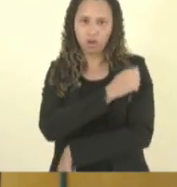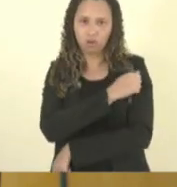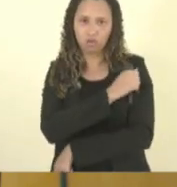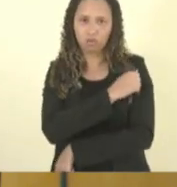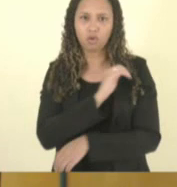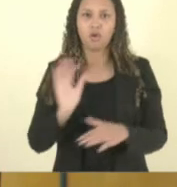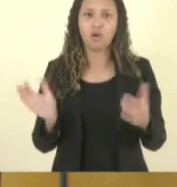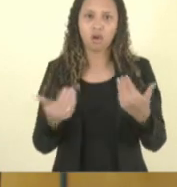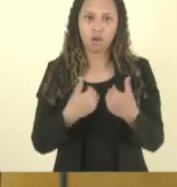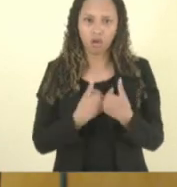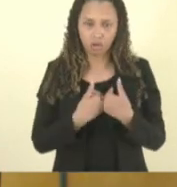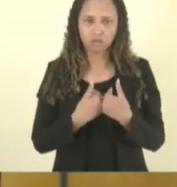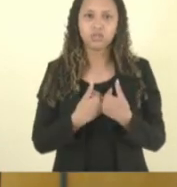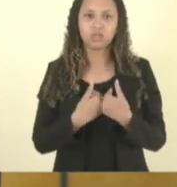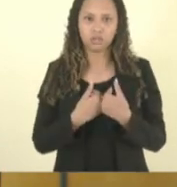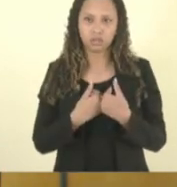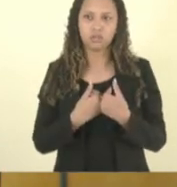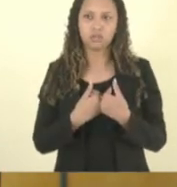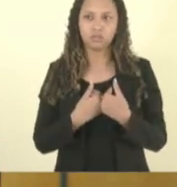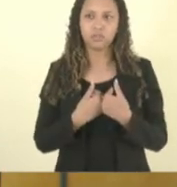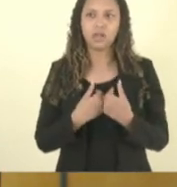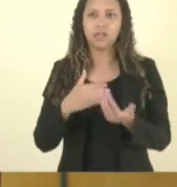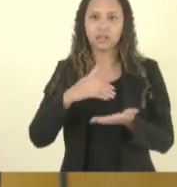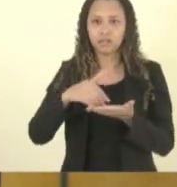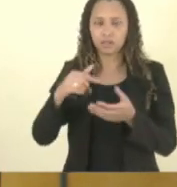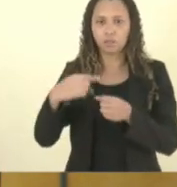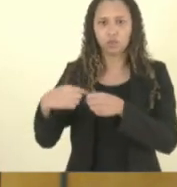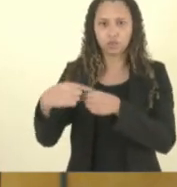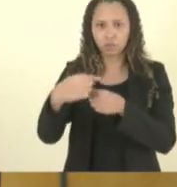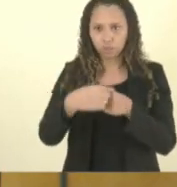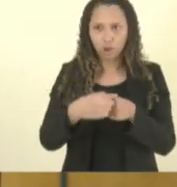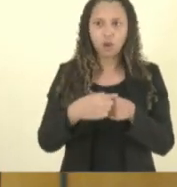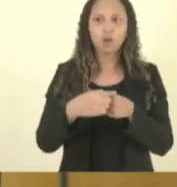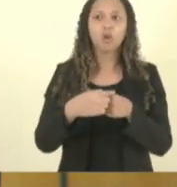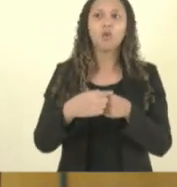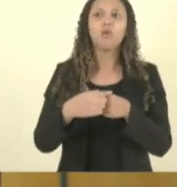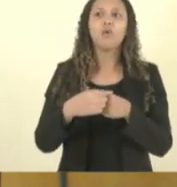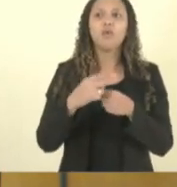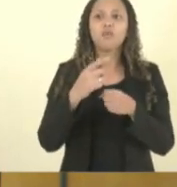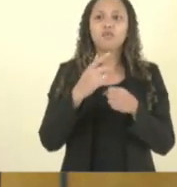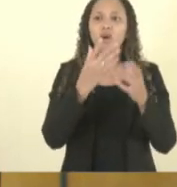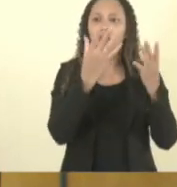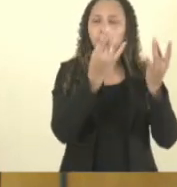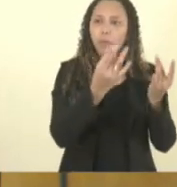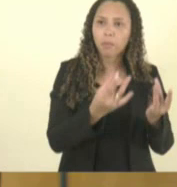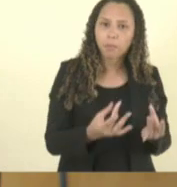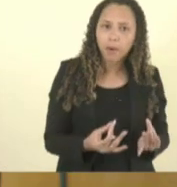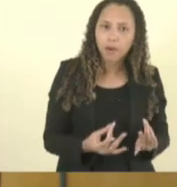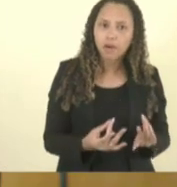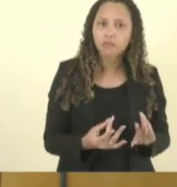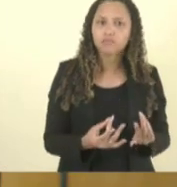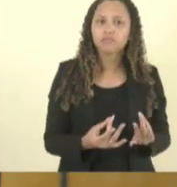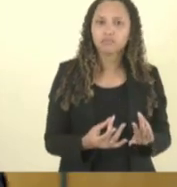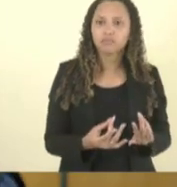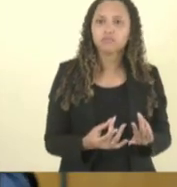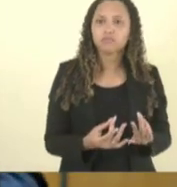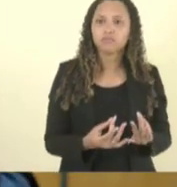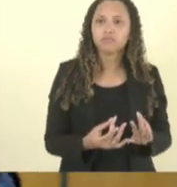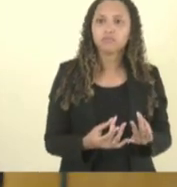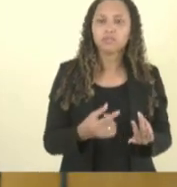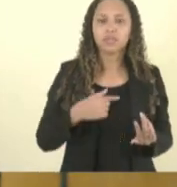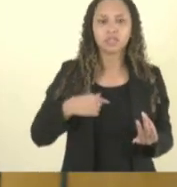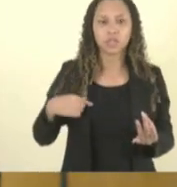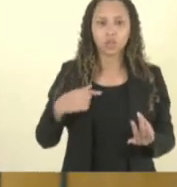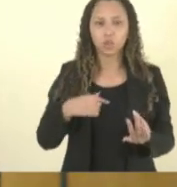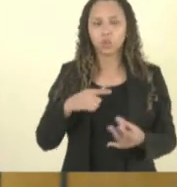as escolas da secretaria municipais ela né vai falar do município quanto a SEDU a Giovana tá